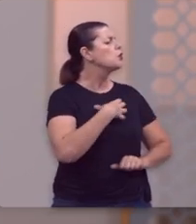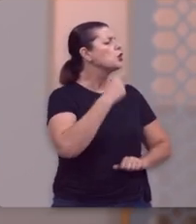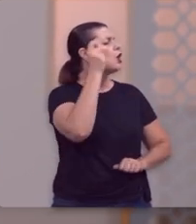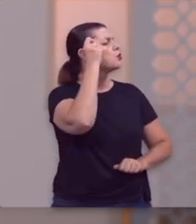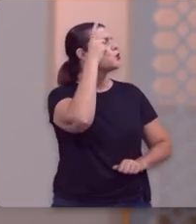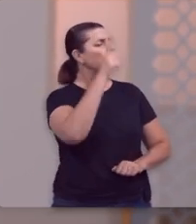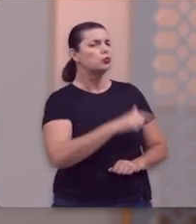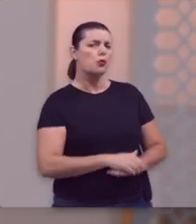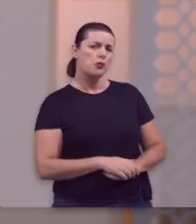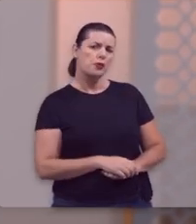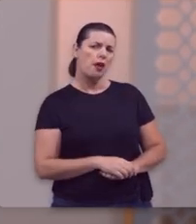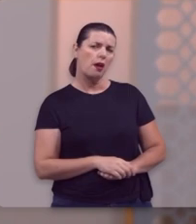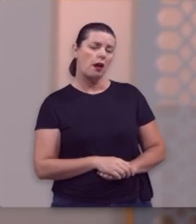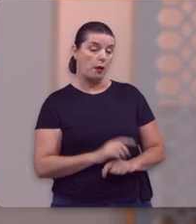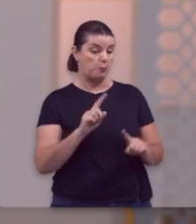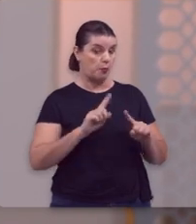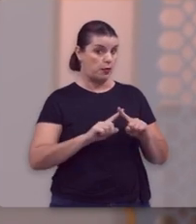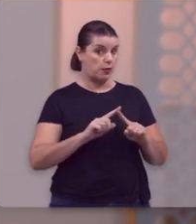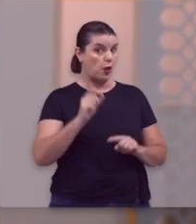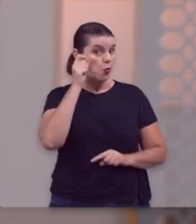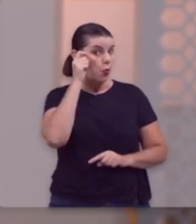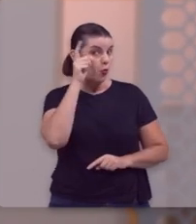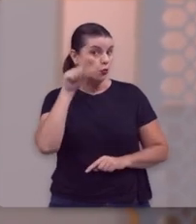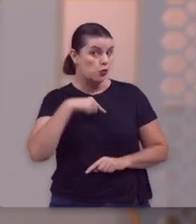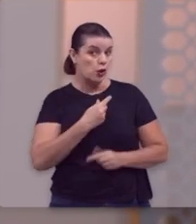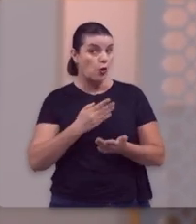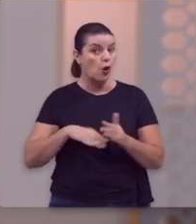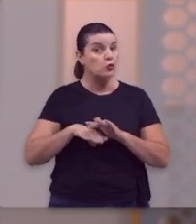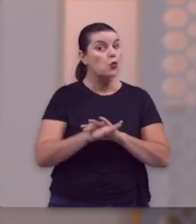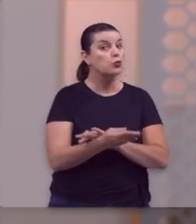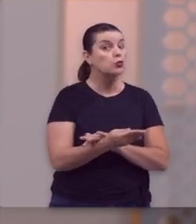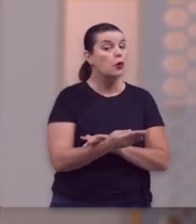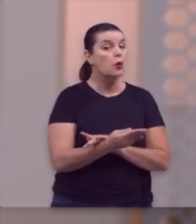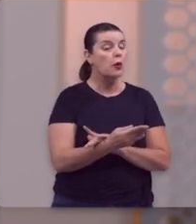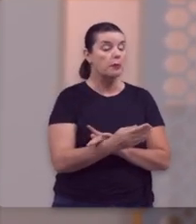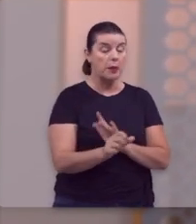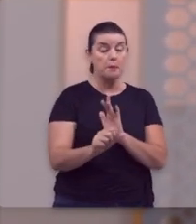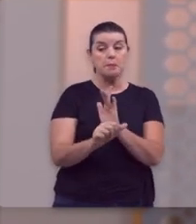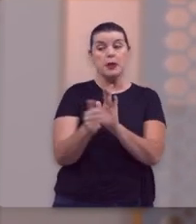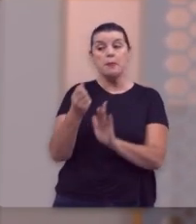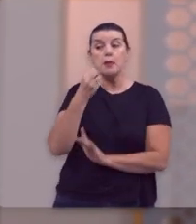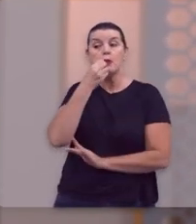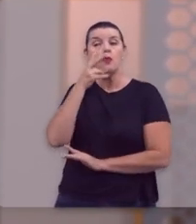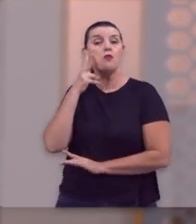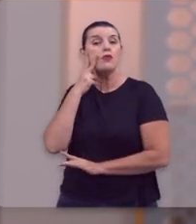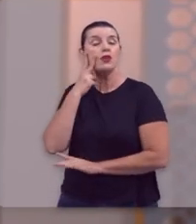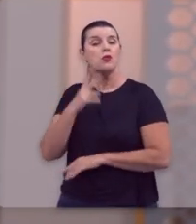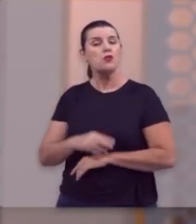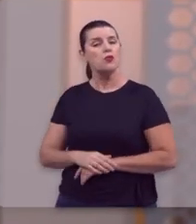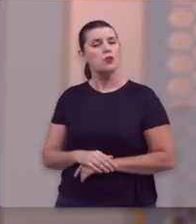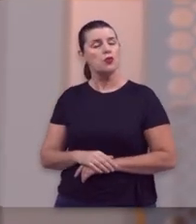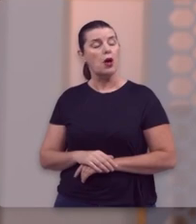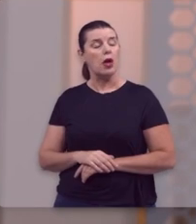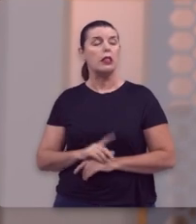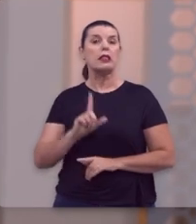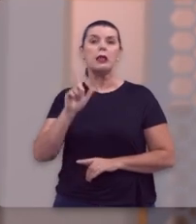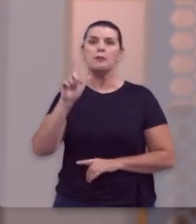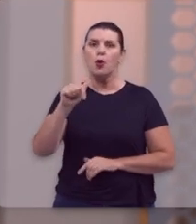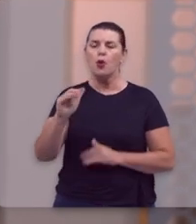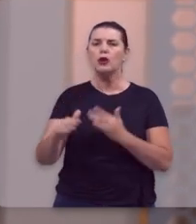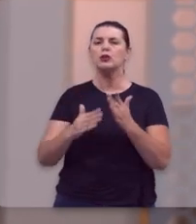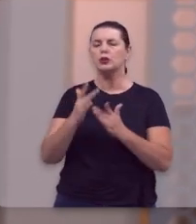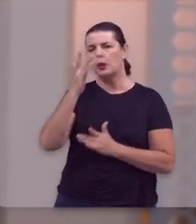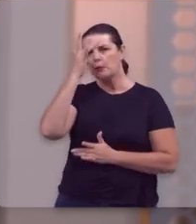Você alterou a nossa cultura. Porque o costume nosso é por primeiro o bom